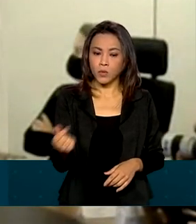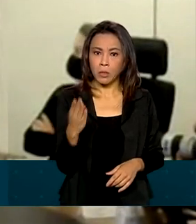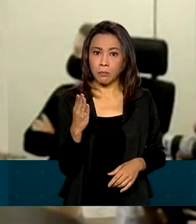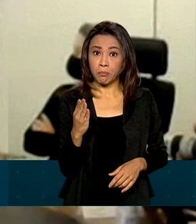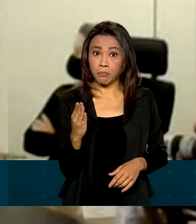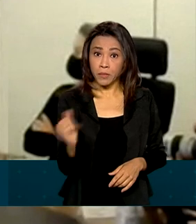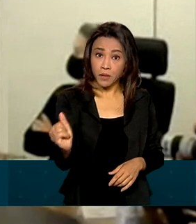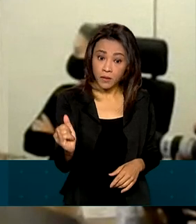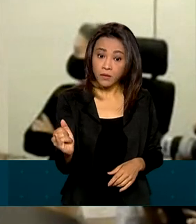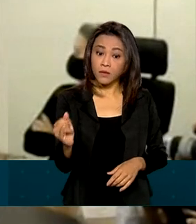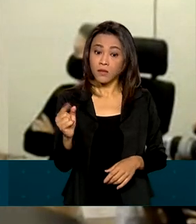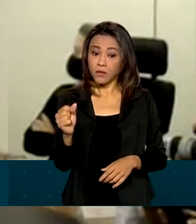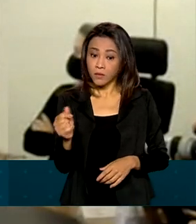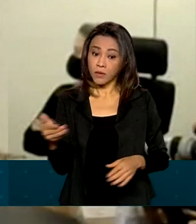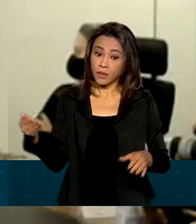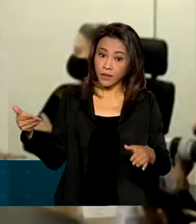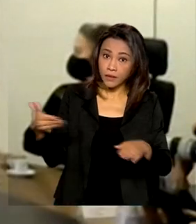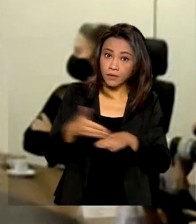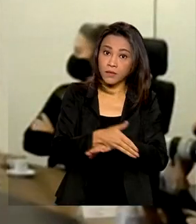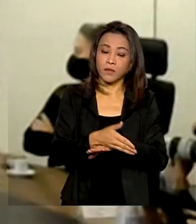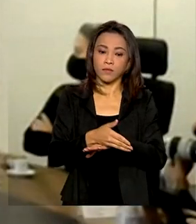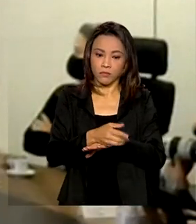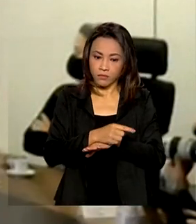diretamente na CEDEA para reduzir tarifa.